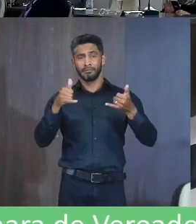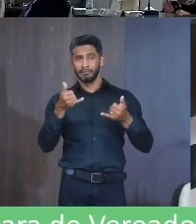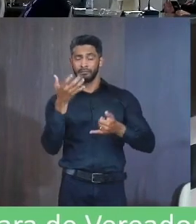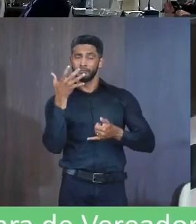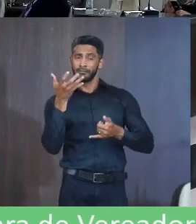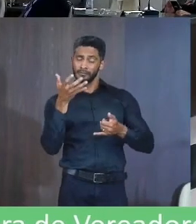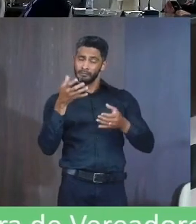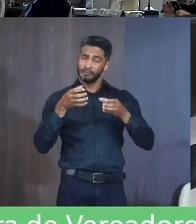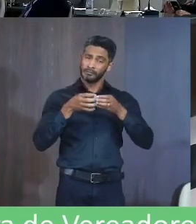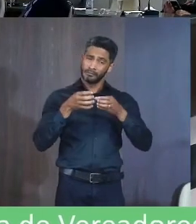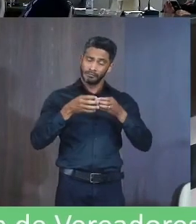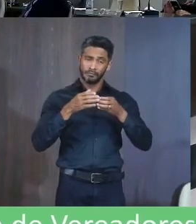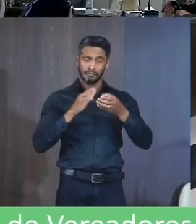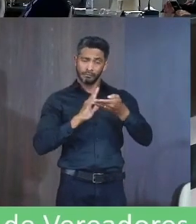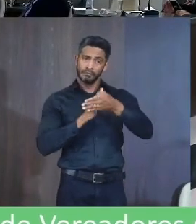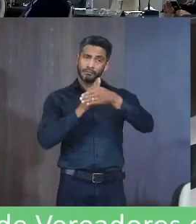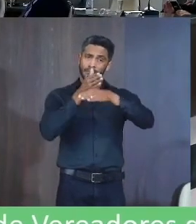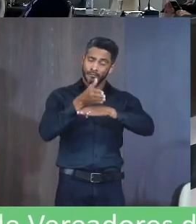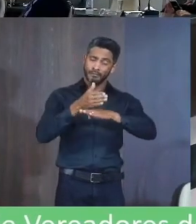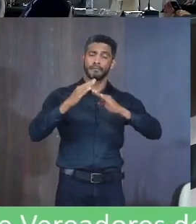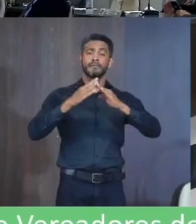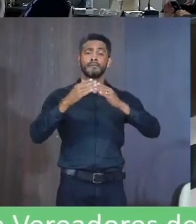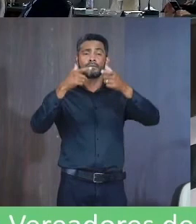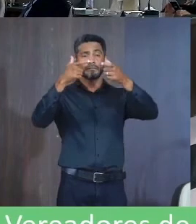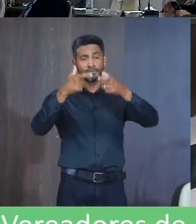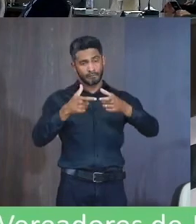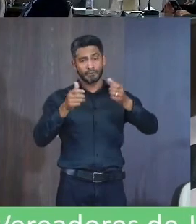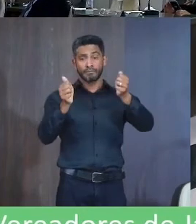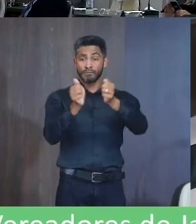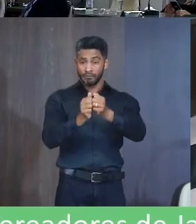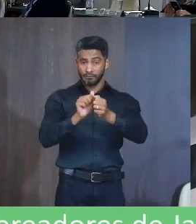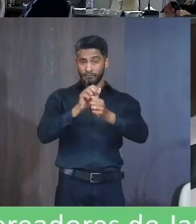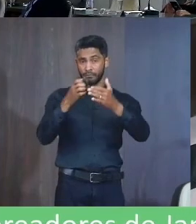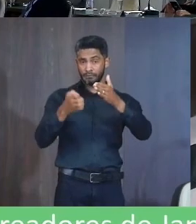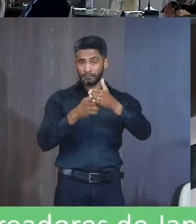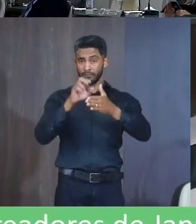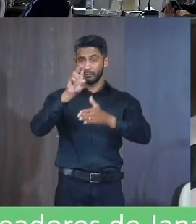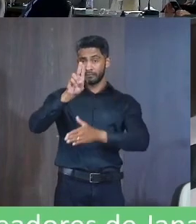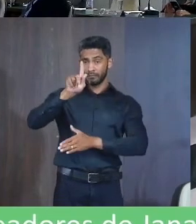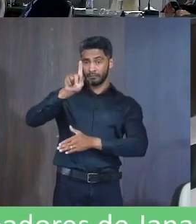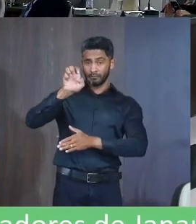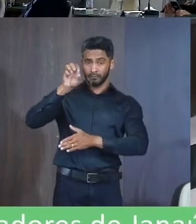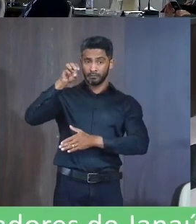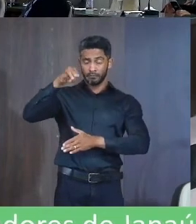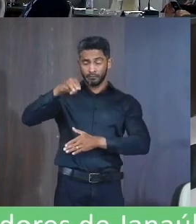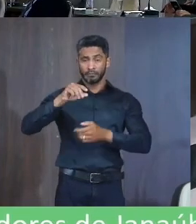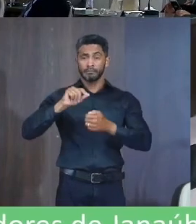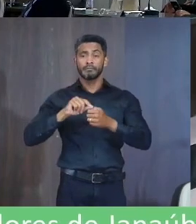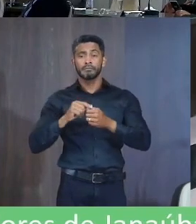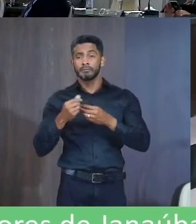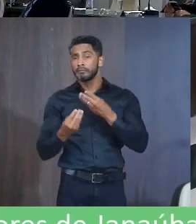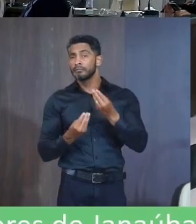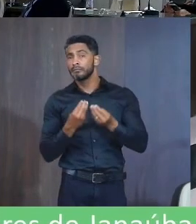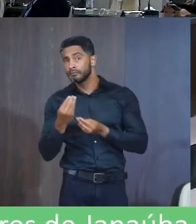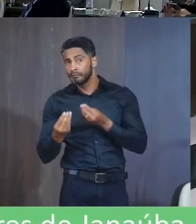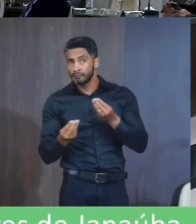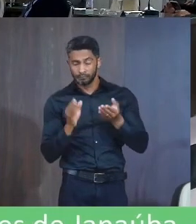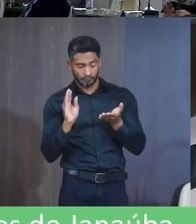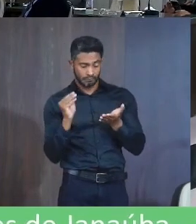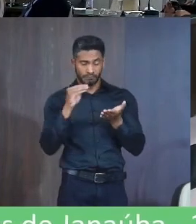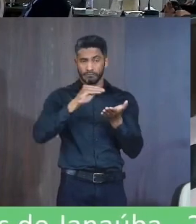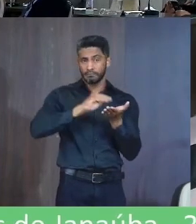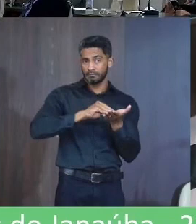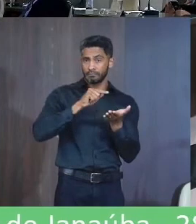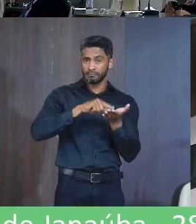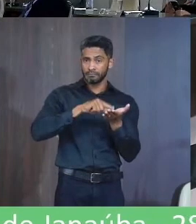a comissão Levantasse isso aí Junto com o GEM Para ver como que está O andamento Certinho Porque ela Ela anexou aqui